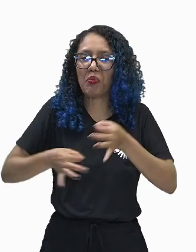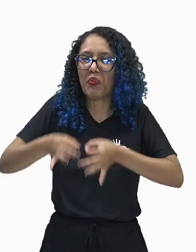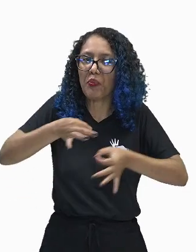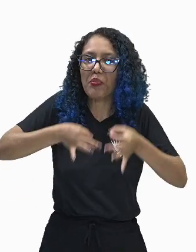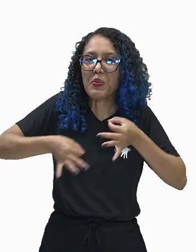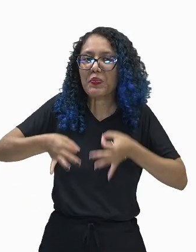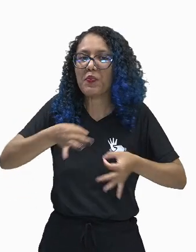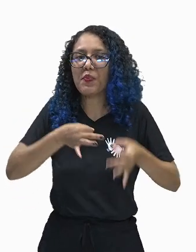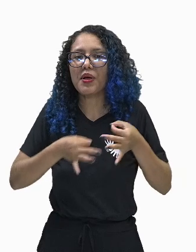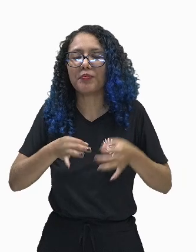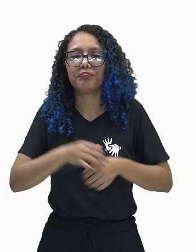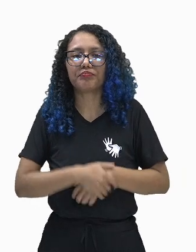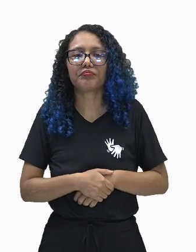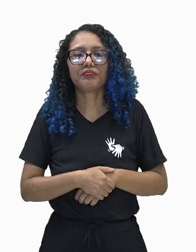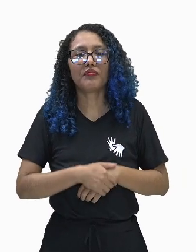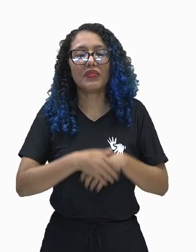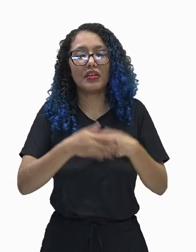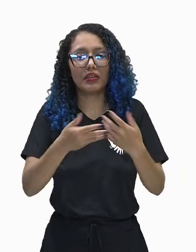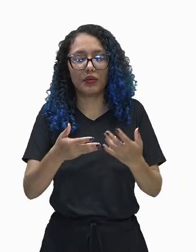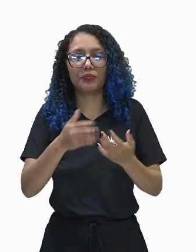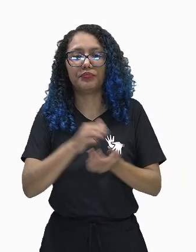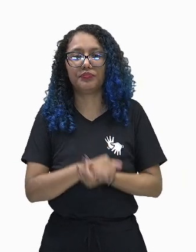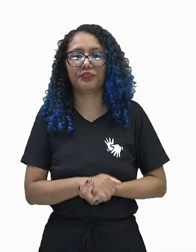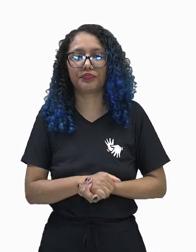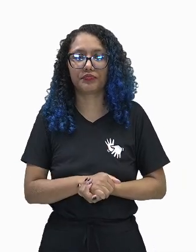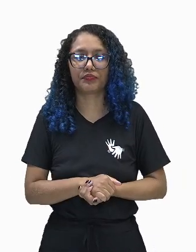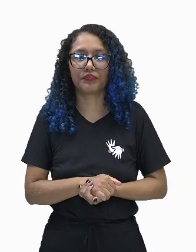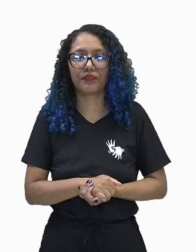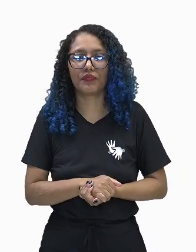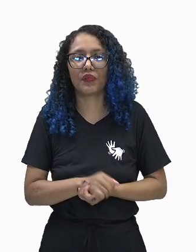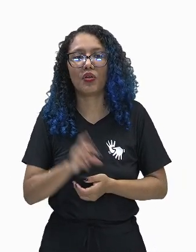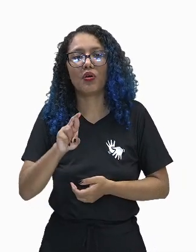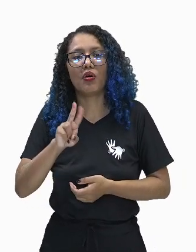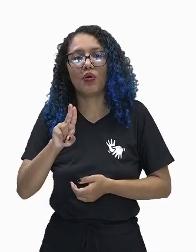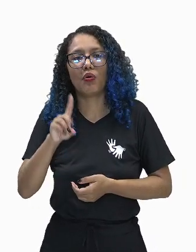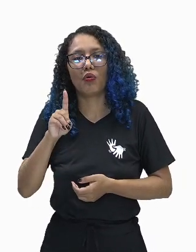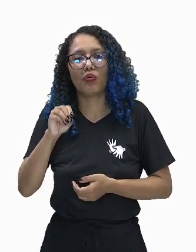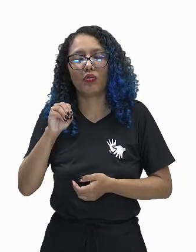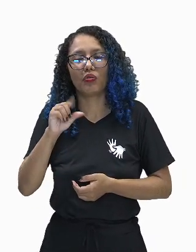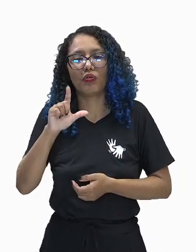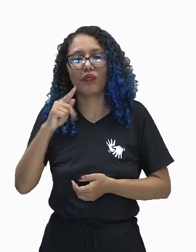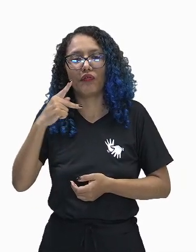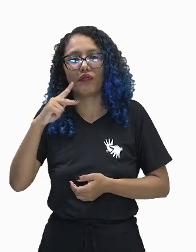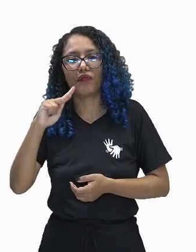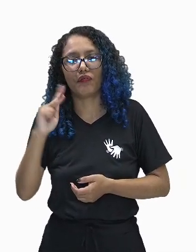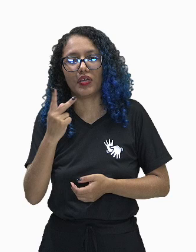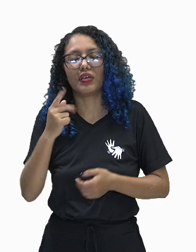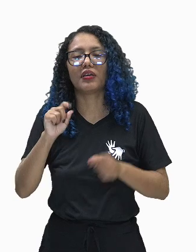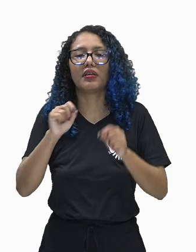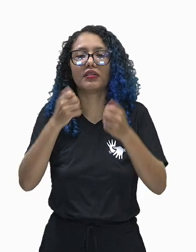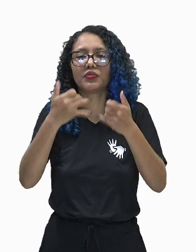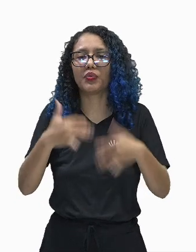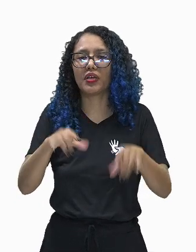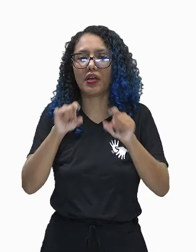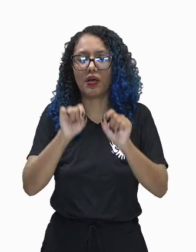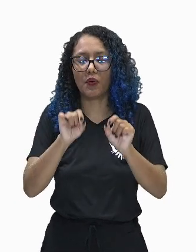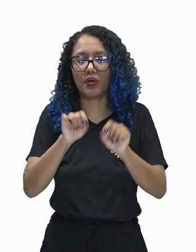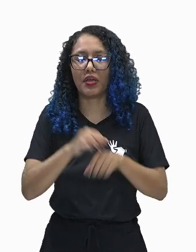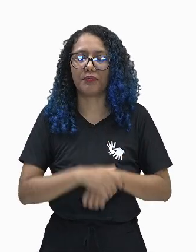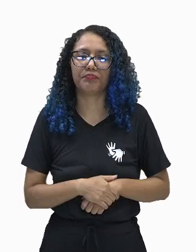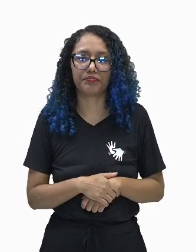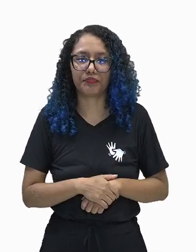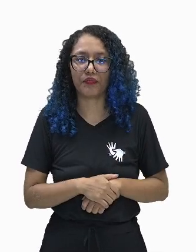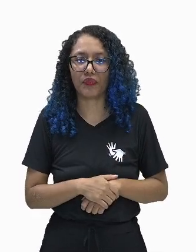confirmando que uma célula se origina de outra célula. Daí, trago para vocês essa